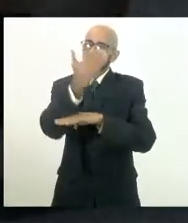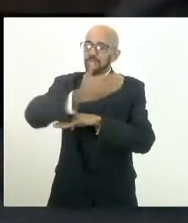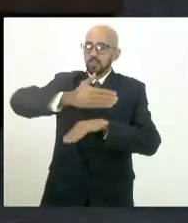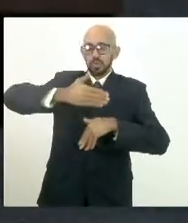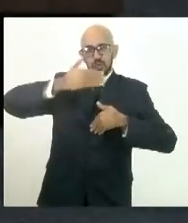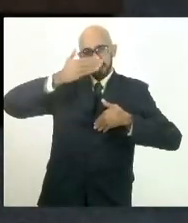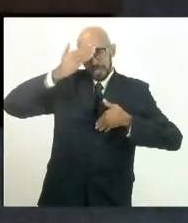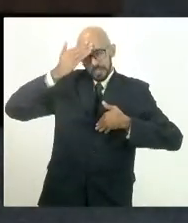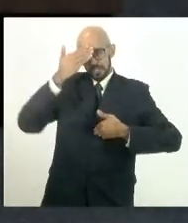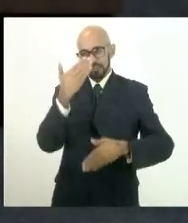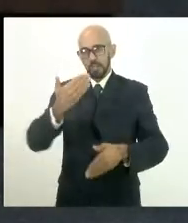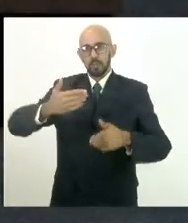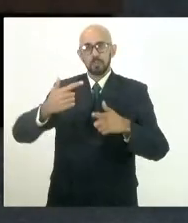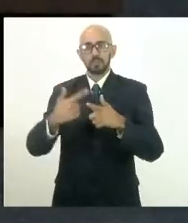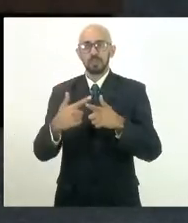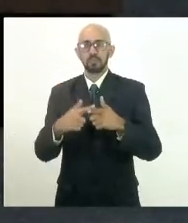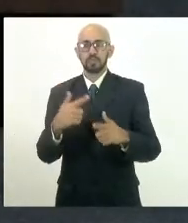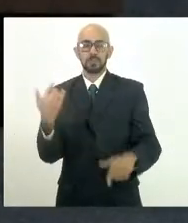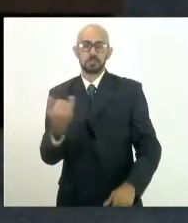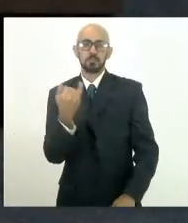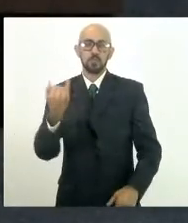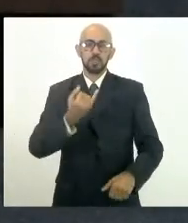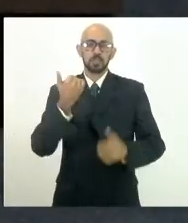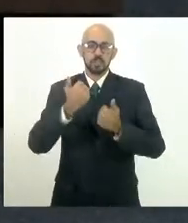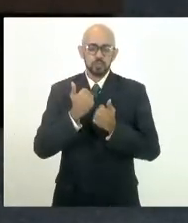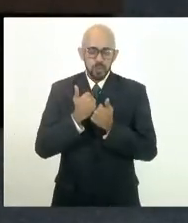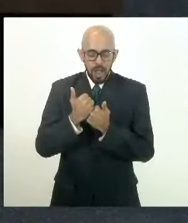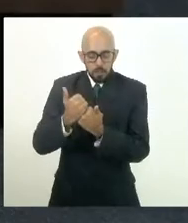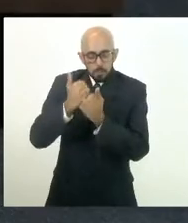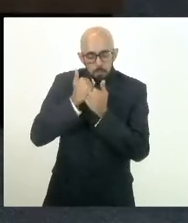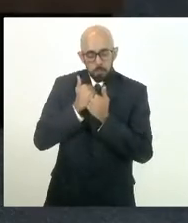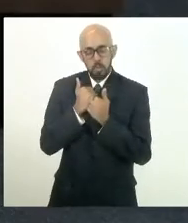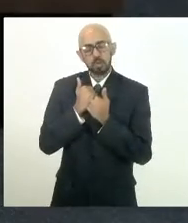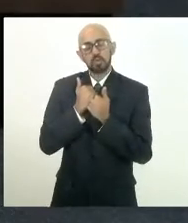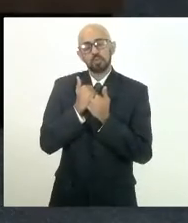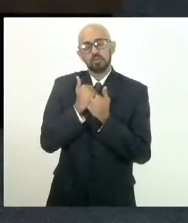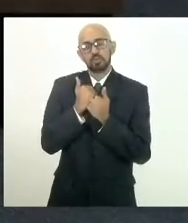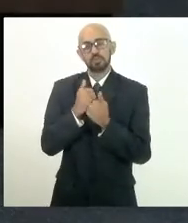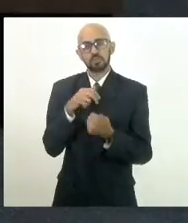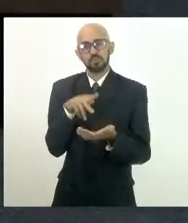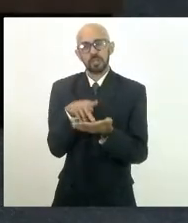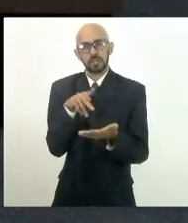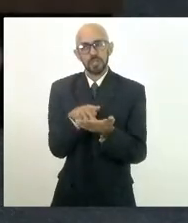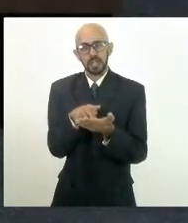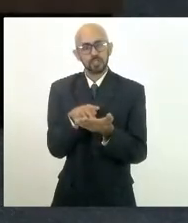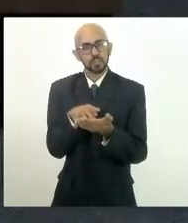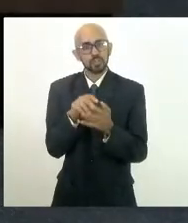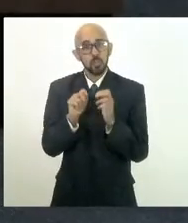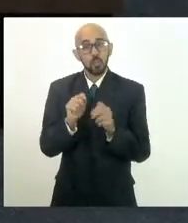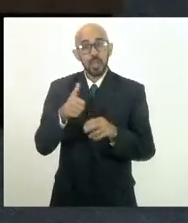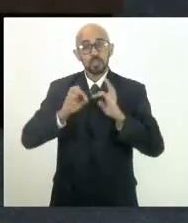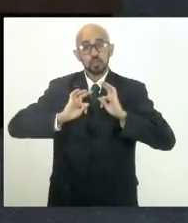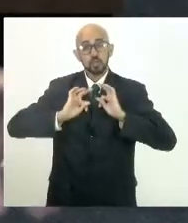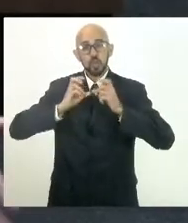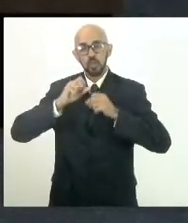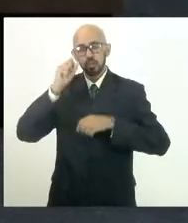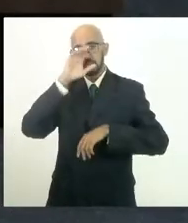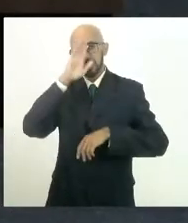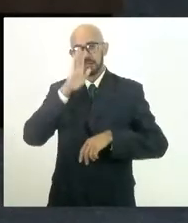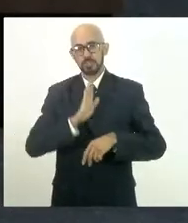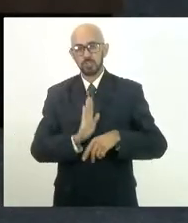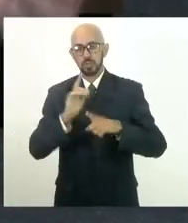porque foi muito importante os apoios recebidos enormes, praticamente do Brasil inteiro, porque ele é